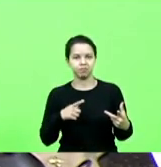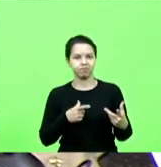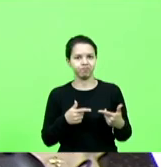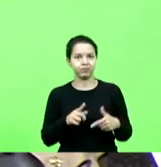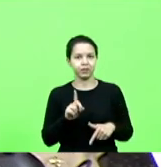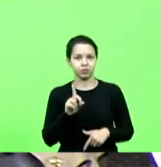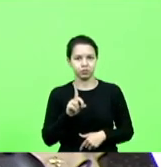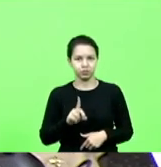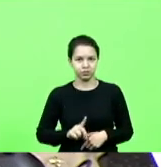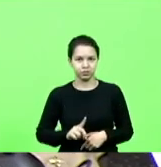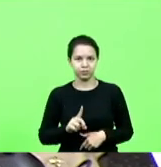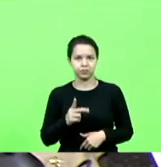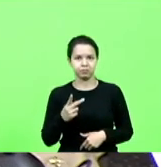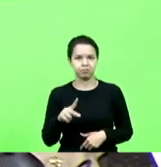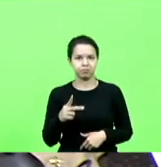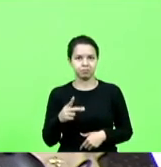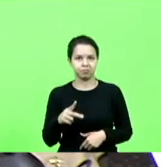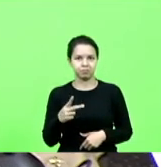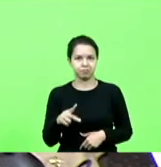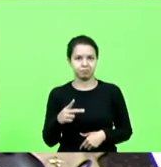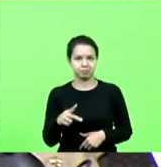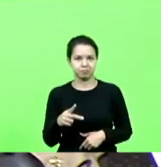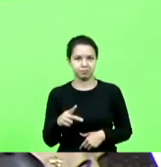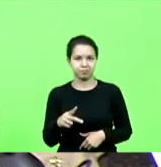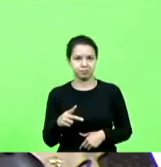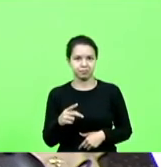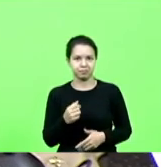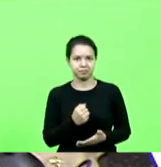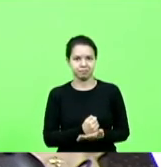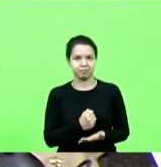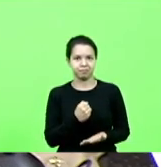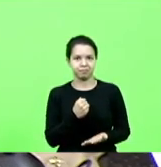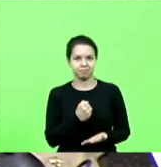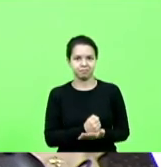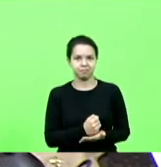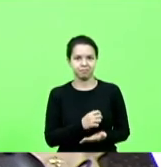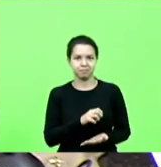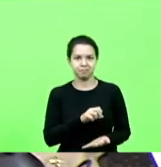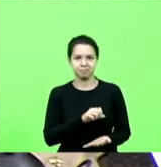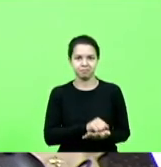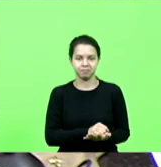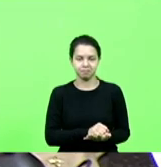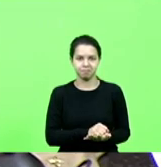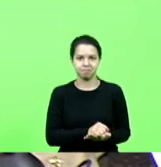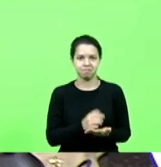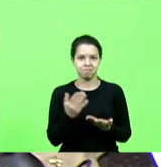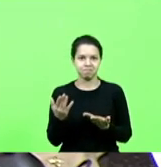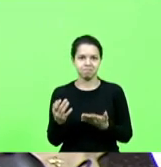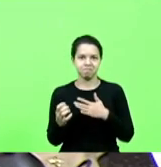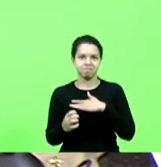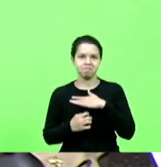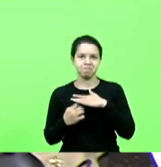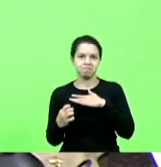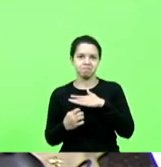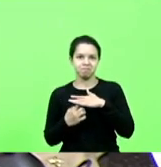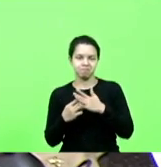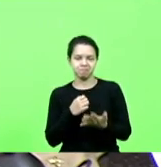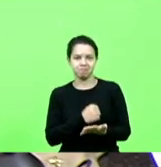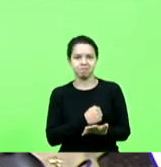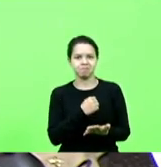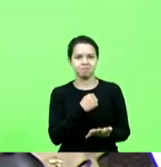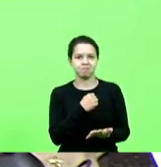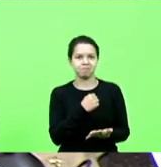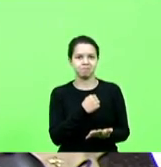deles. Uma vez que está aqui no contrato que a contratada deverá contratar pessoal